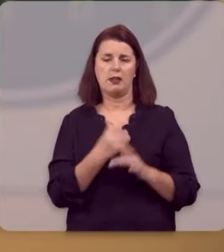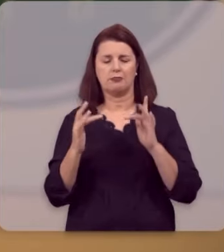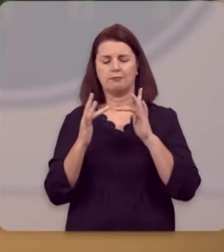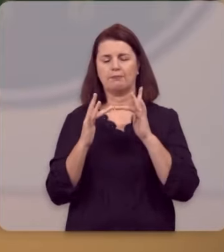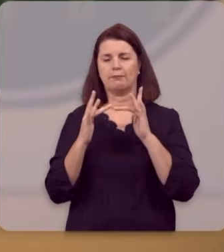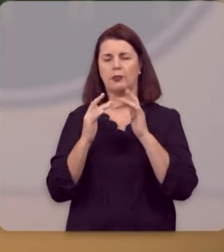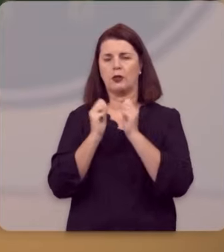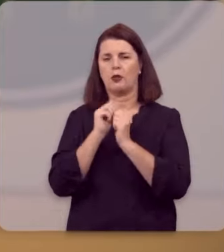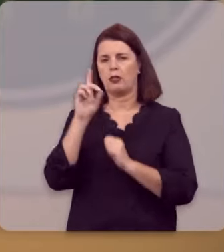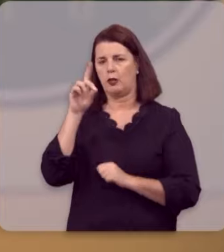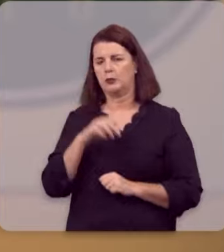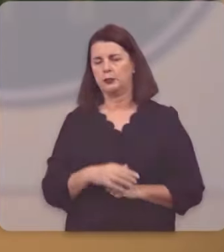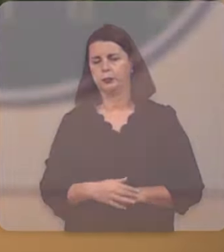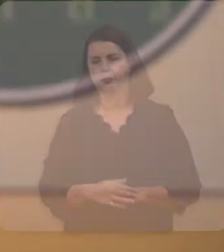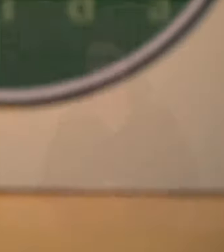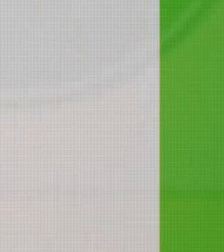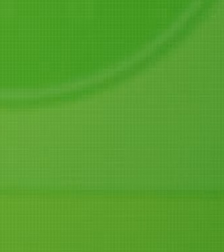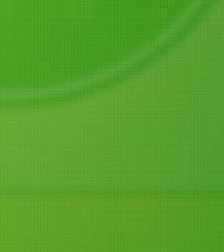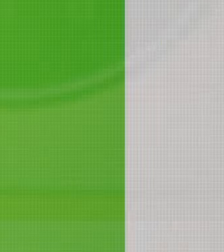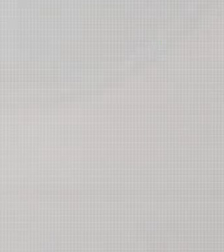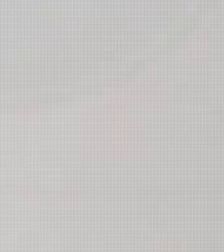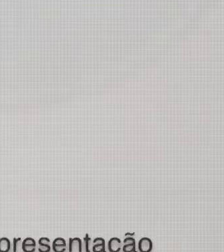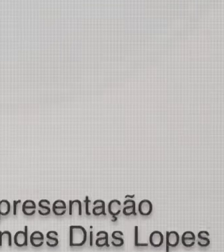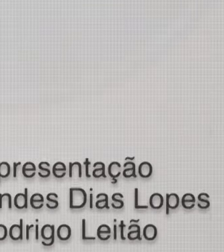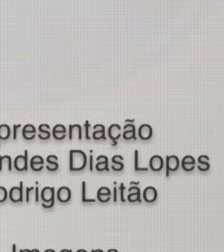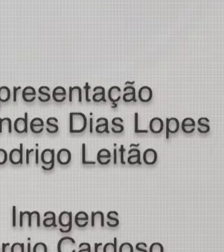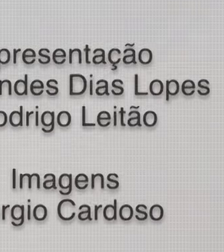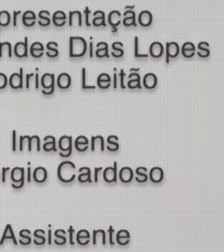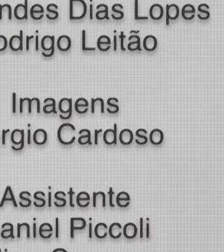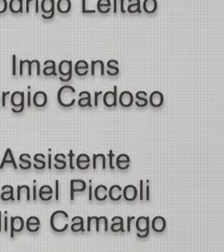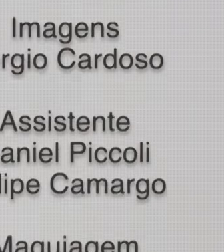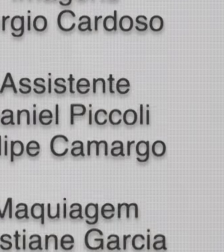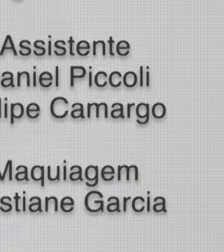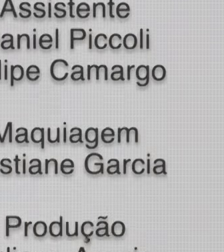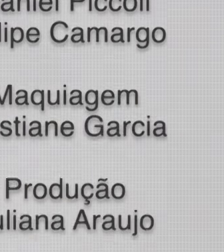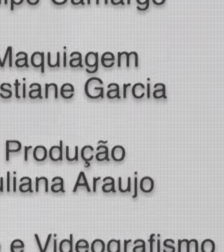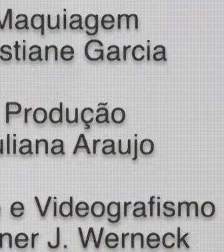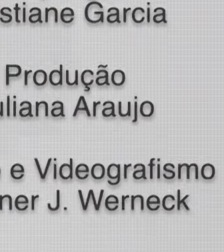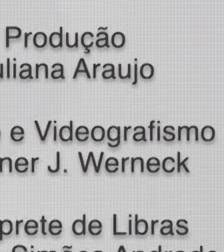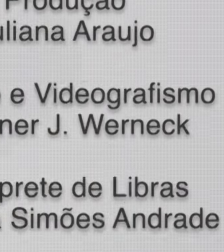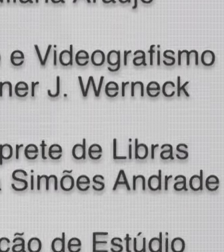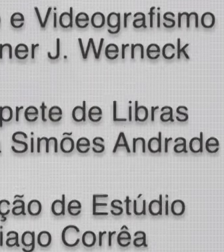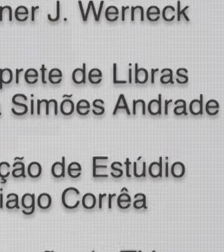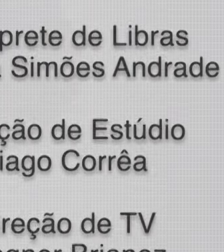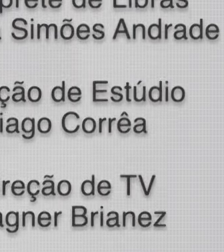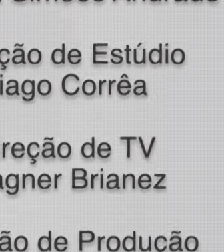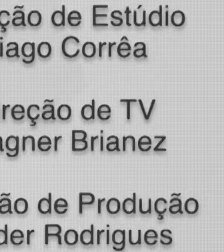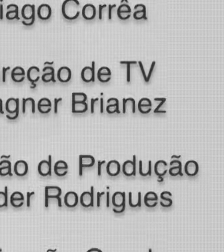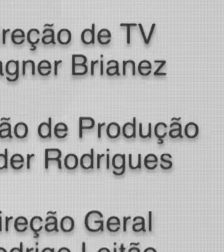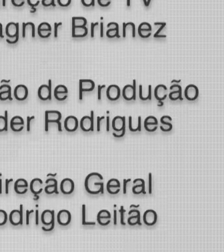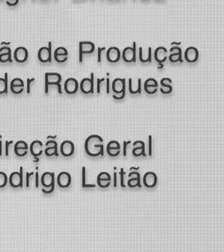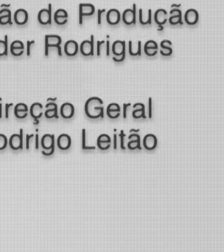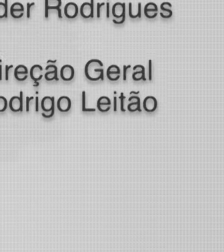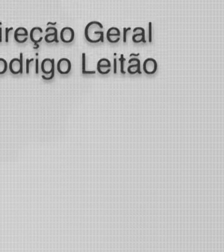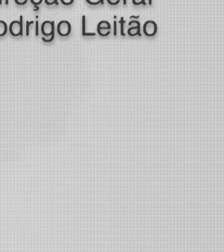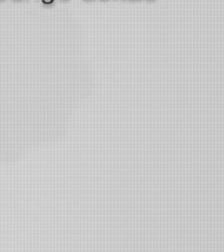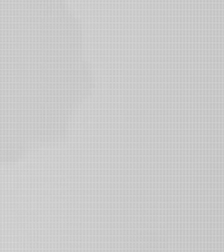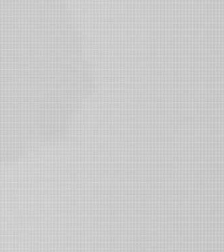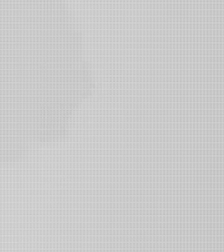de intimidade com Ele. Música Música Música